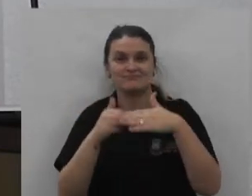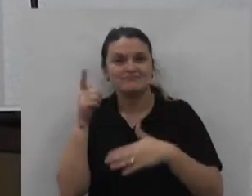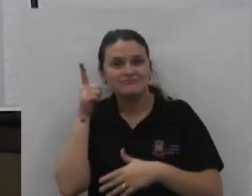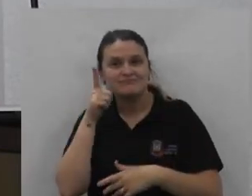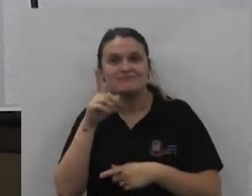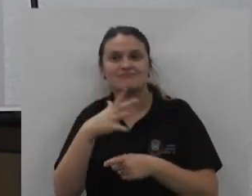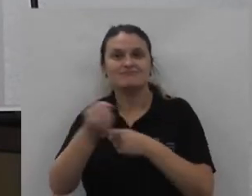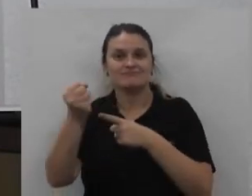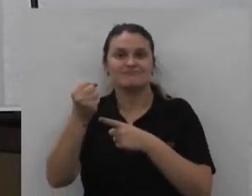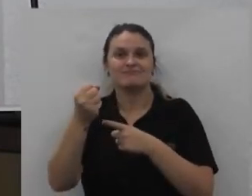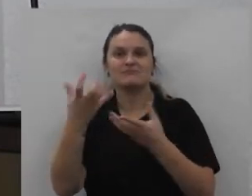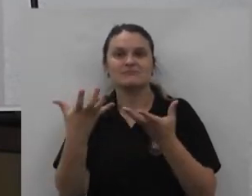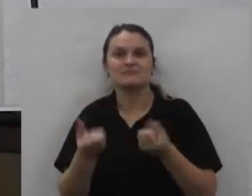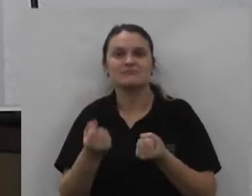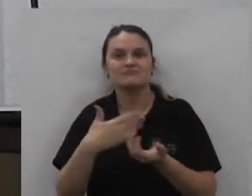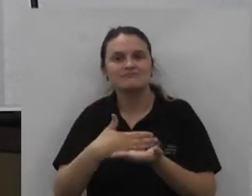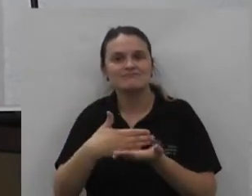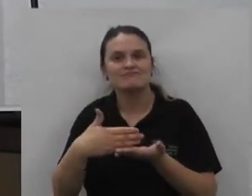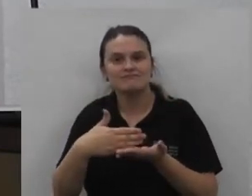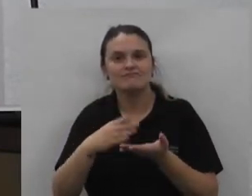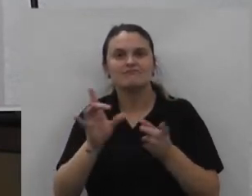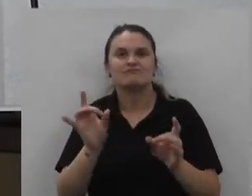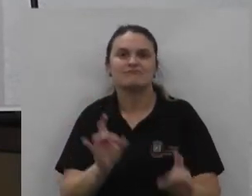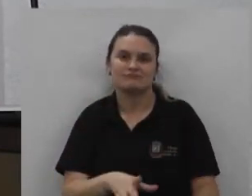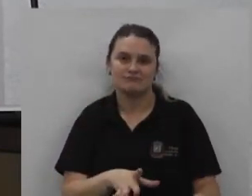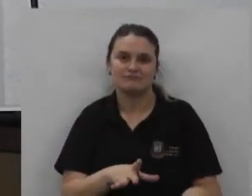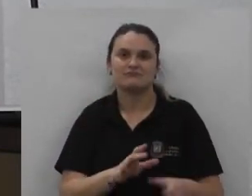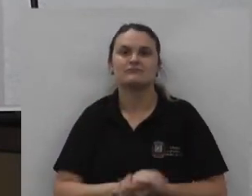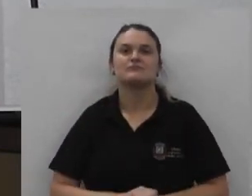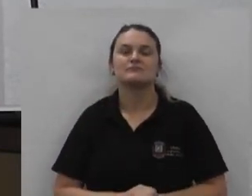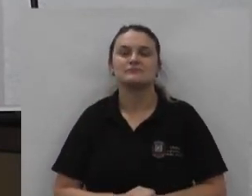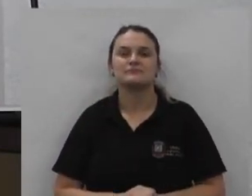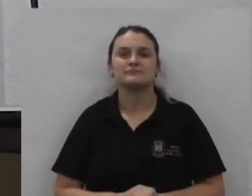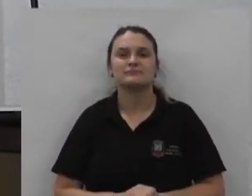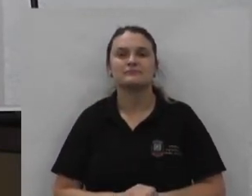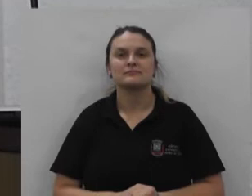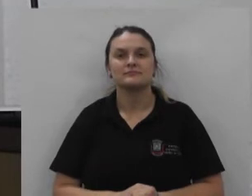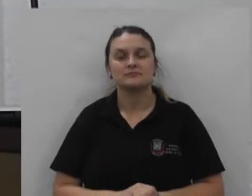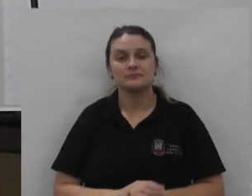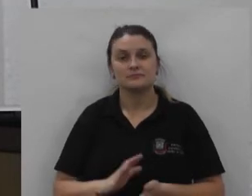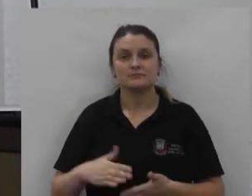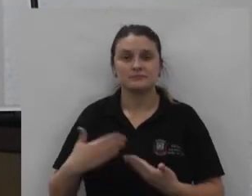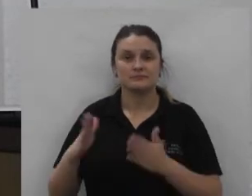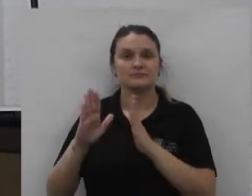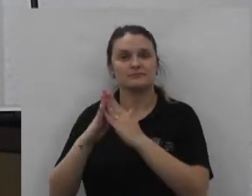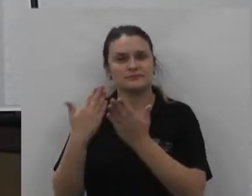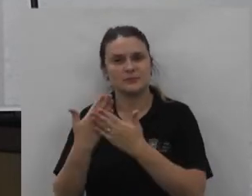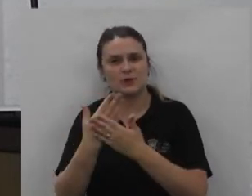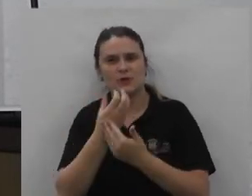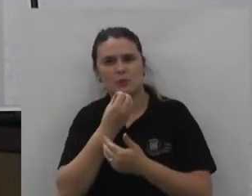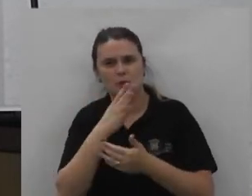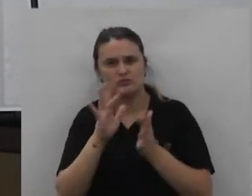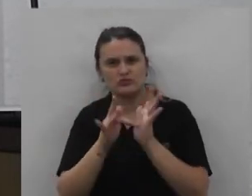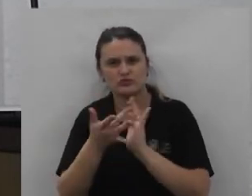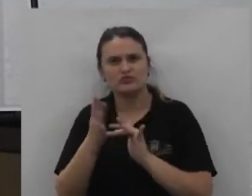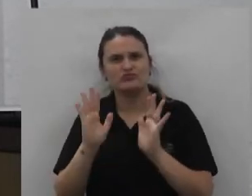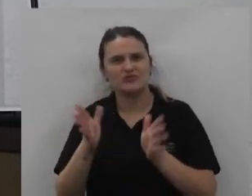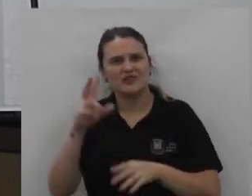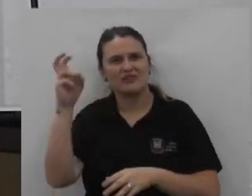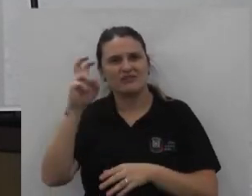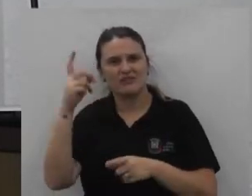ganhou foi lá assumiu começou abandonou e o do Bom Jesus é a quinta